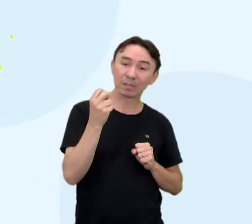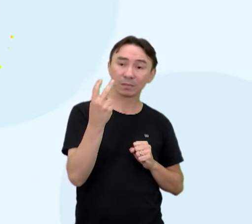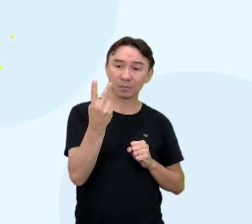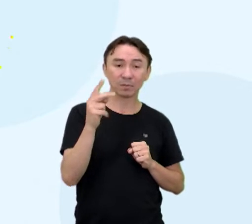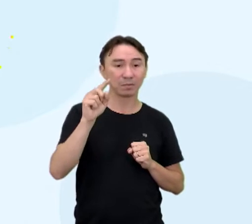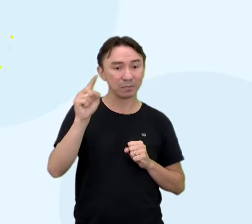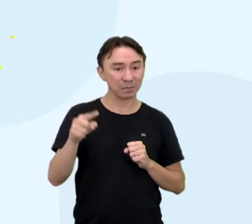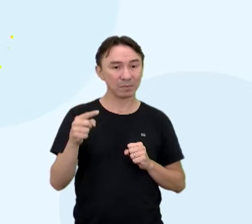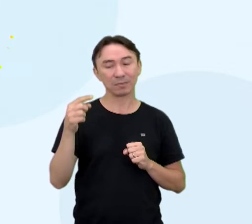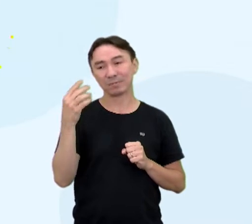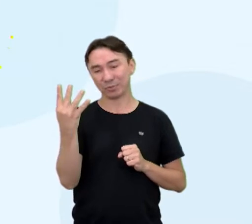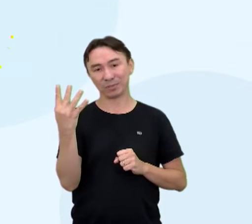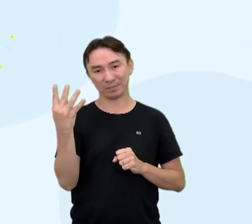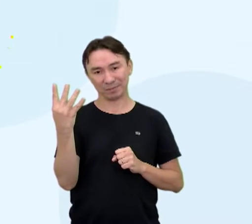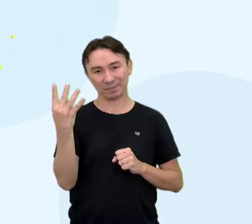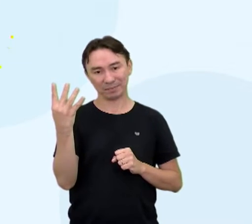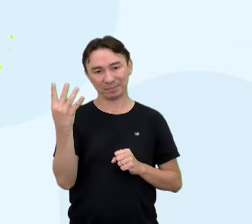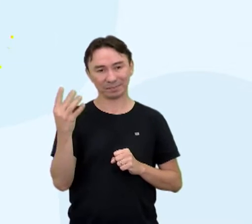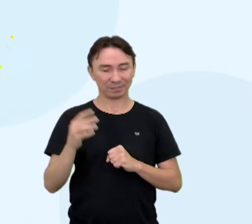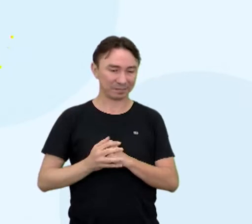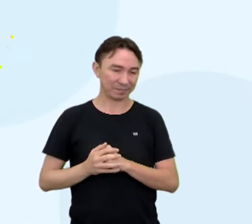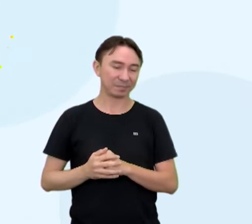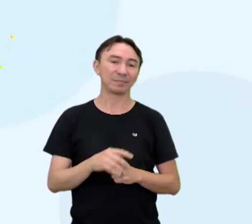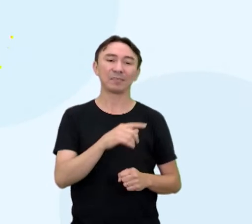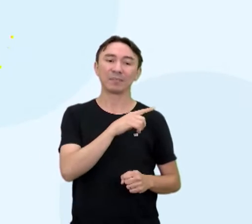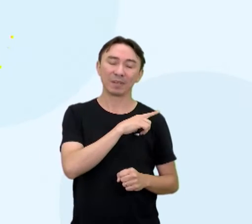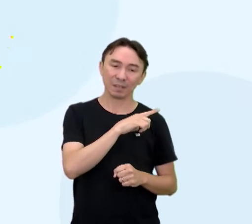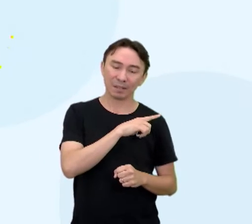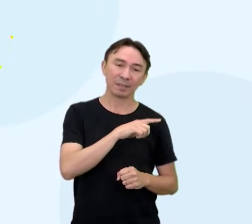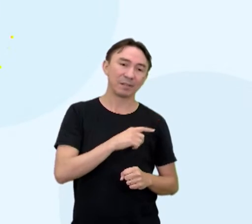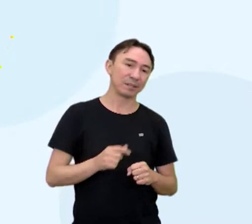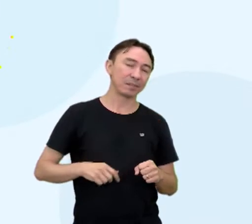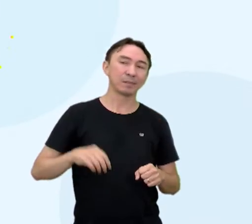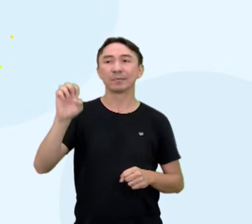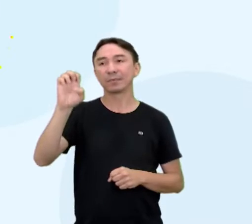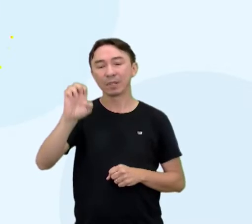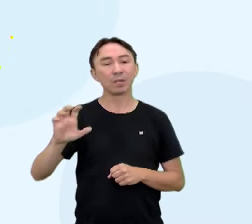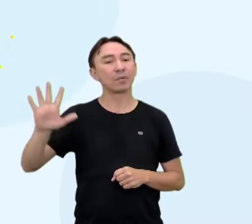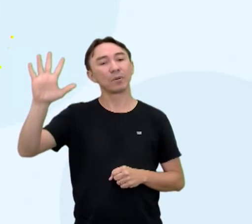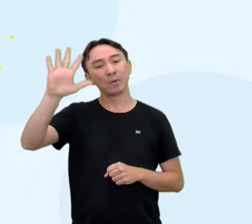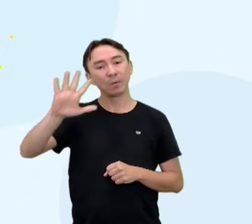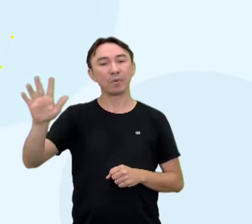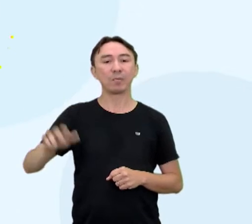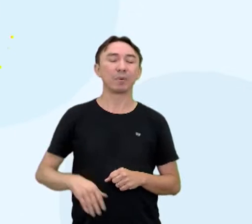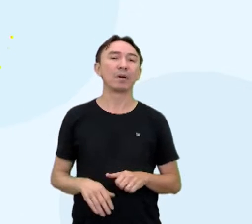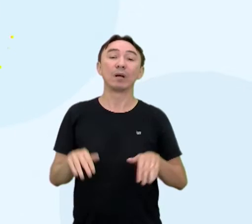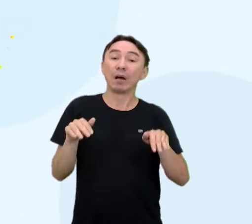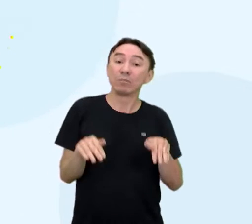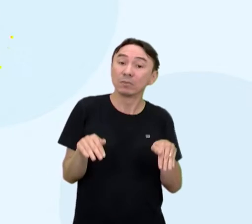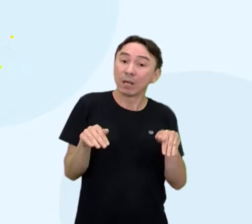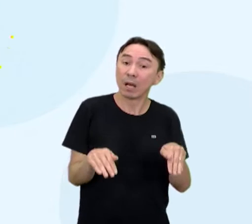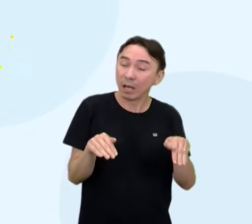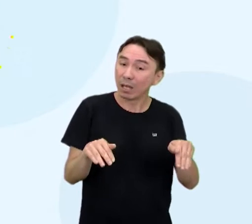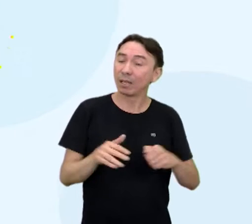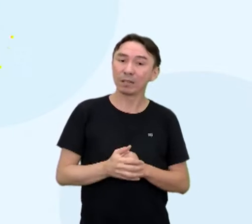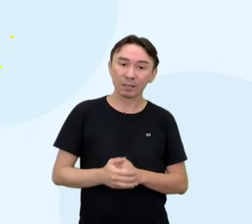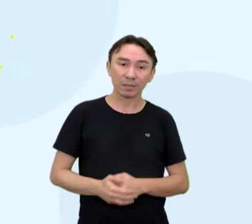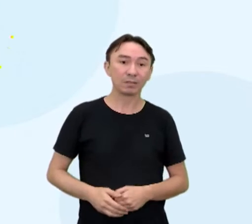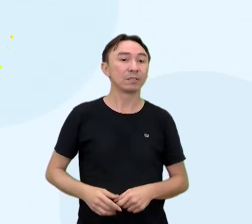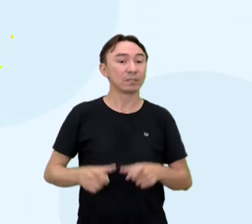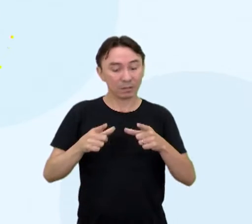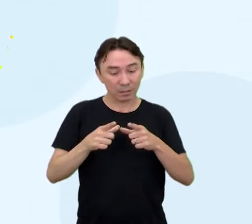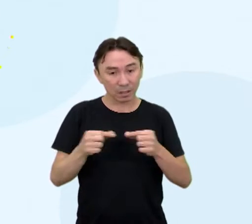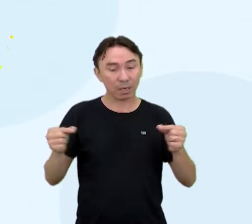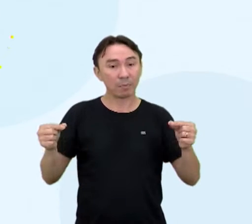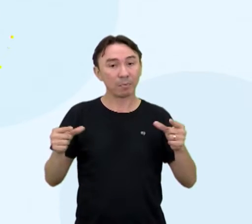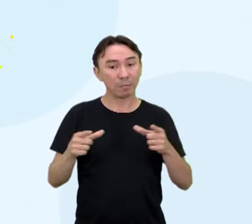Olha que interessante aí. Então você vai ter países da Europa, né, você vai ter lá Austrália, você vai ter o Japão, né, que há anos, né?